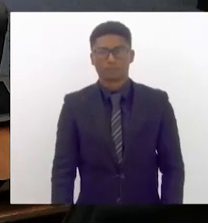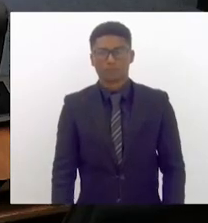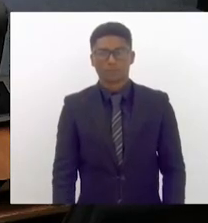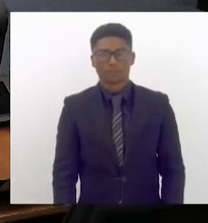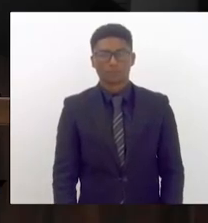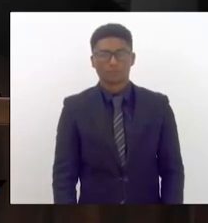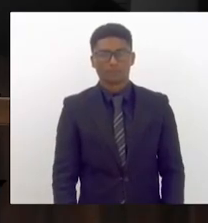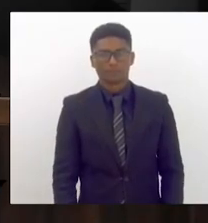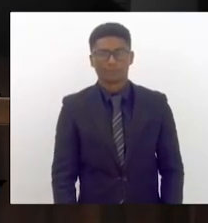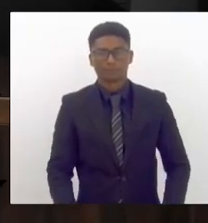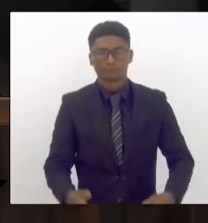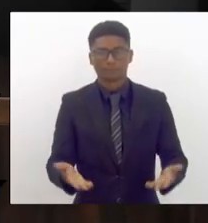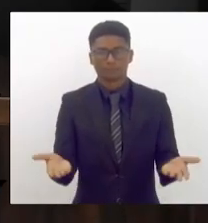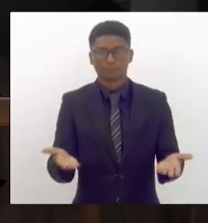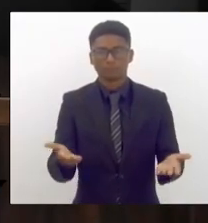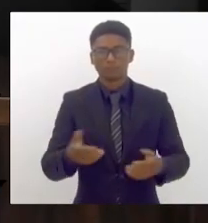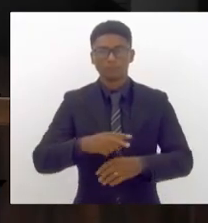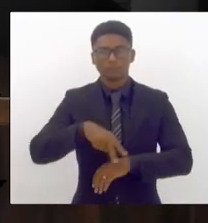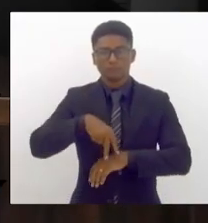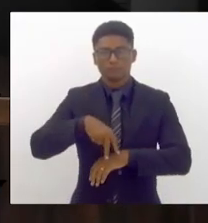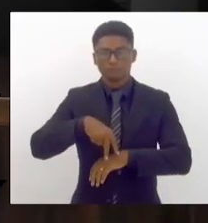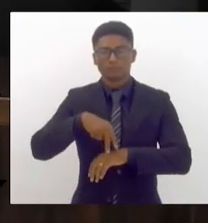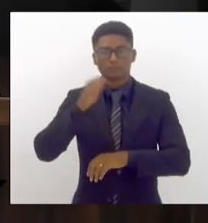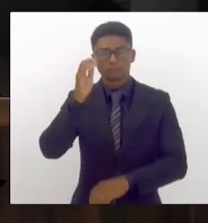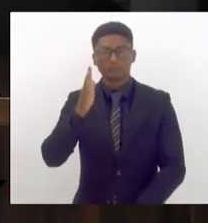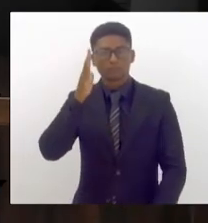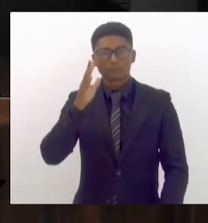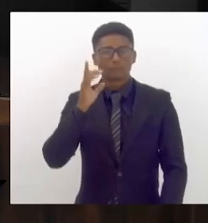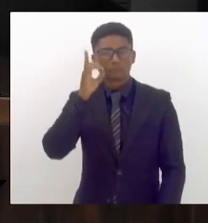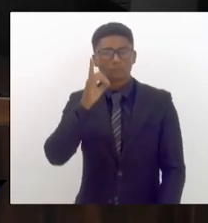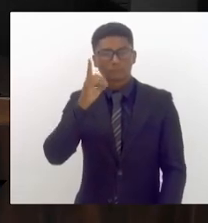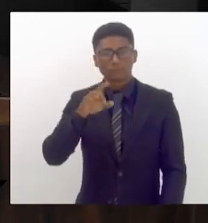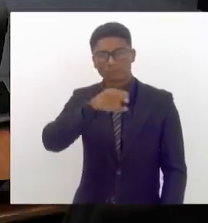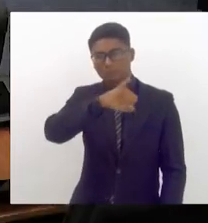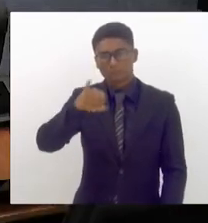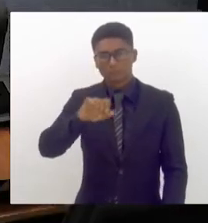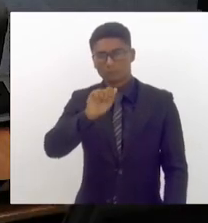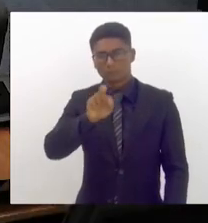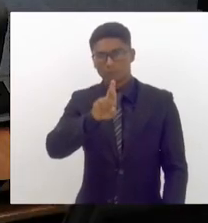Com a palavra escrita, o nobre deputado Jari. Dez minutos.